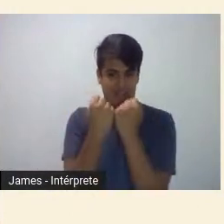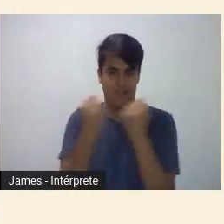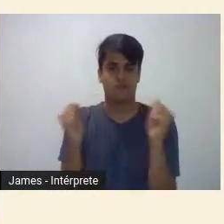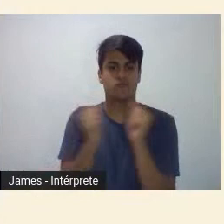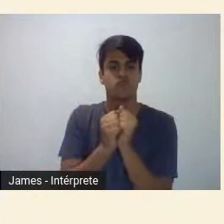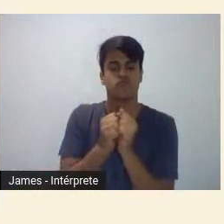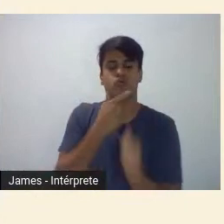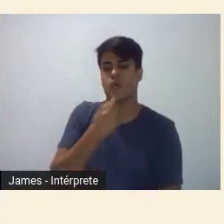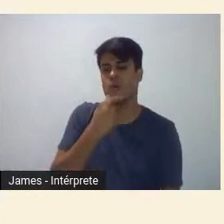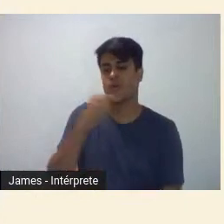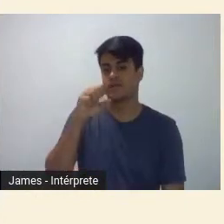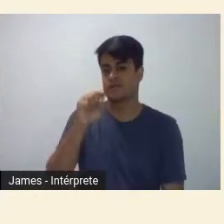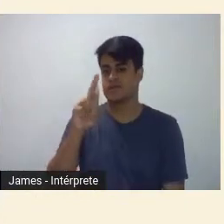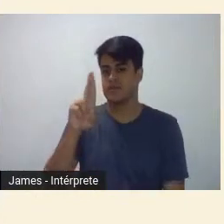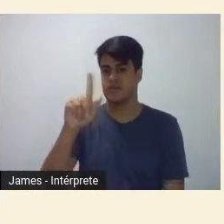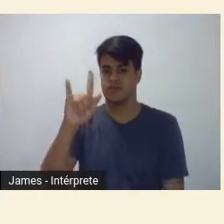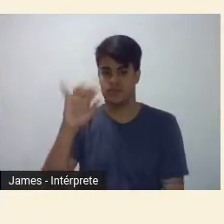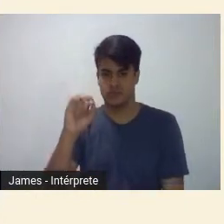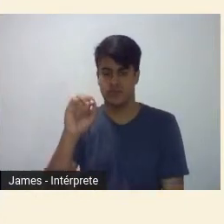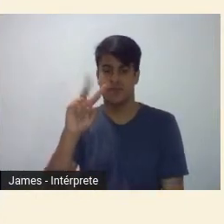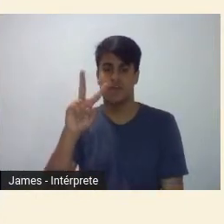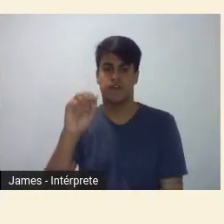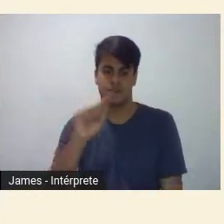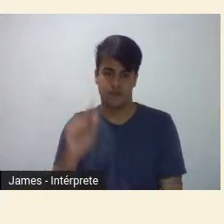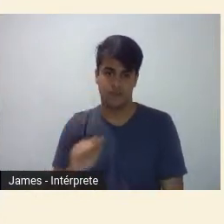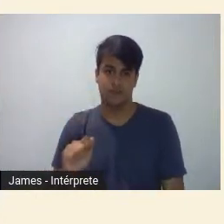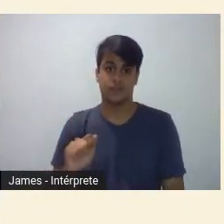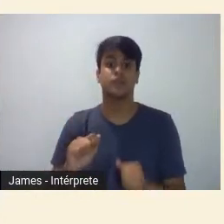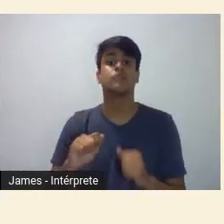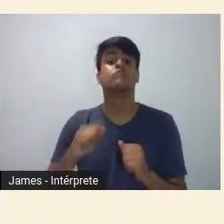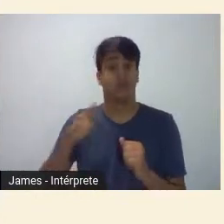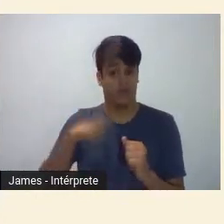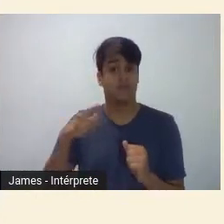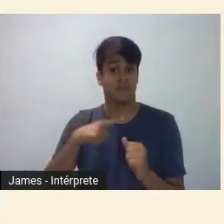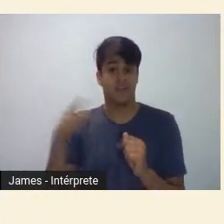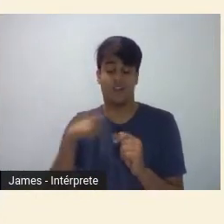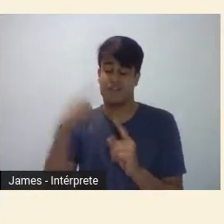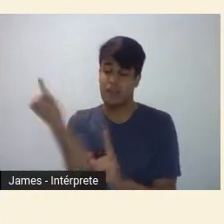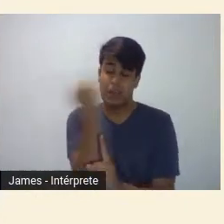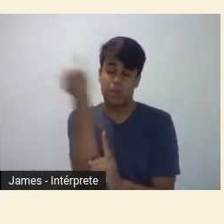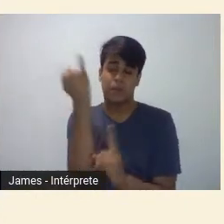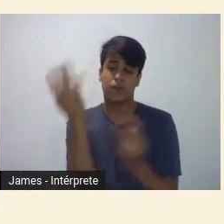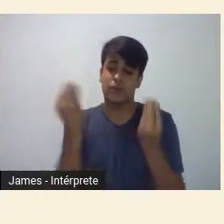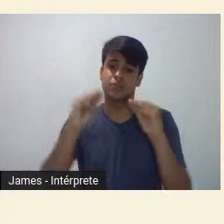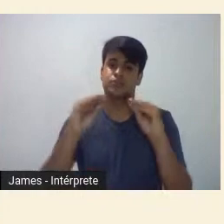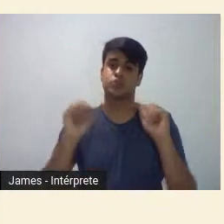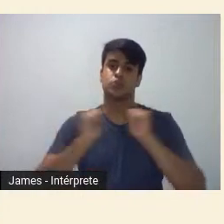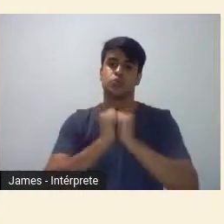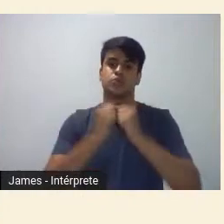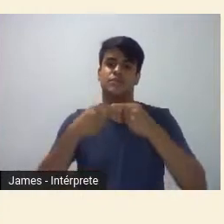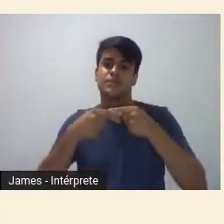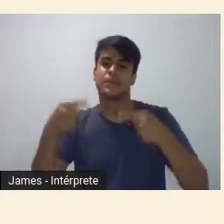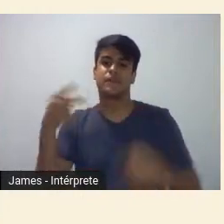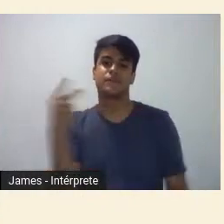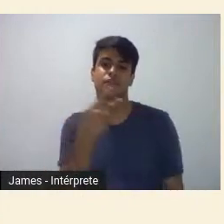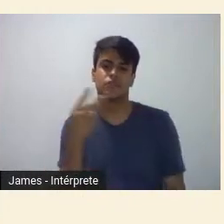parceiros assumia publicamente sua inspiração na semana de arte moderna de 22 para apresentar ao mundo suas ações poéticas em bares